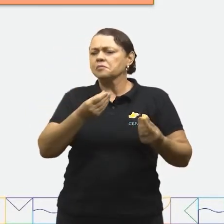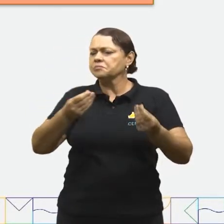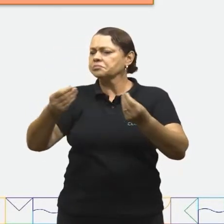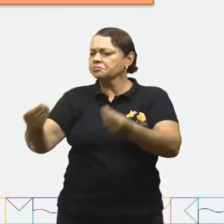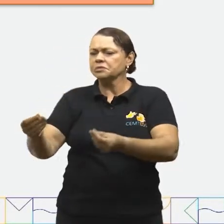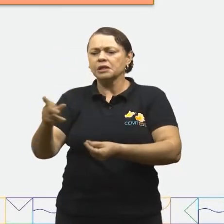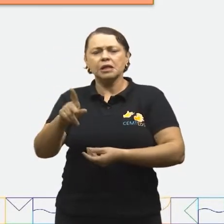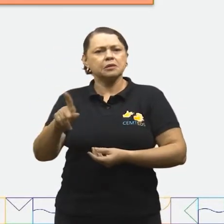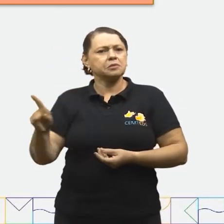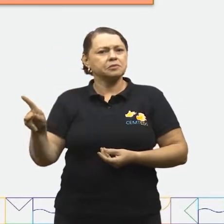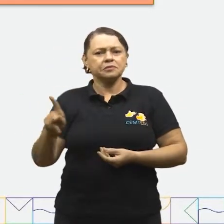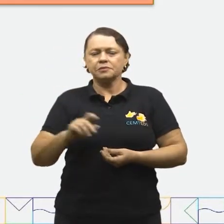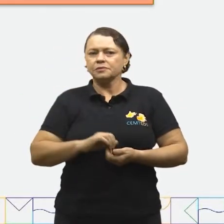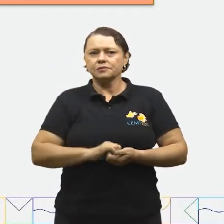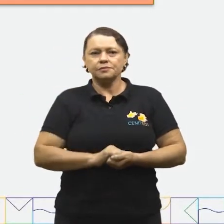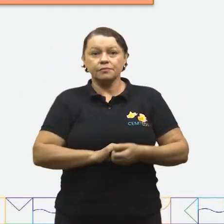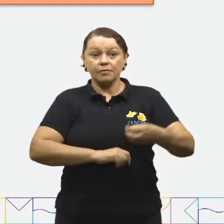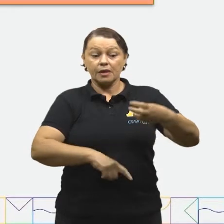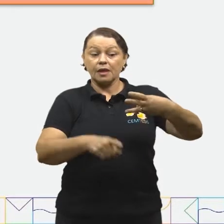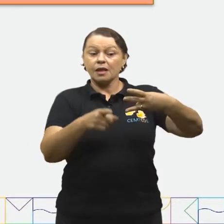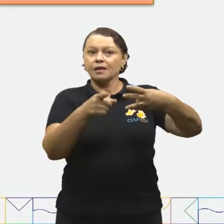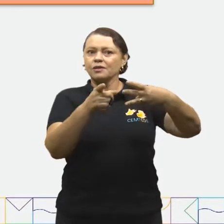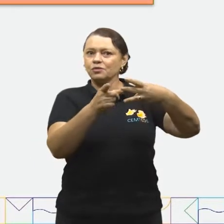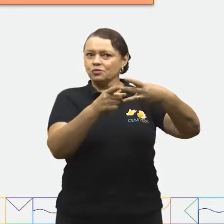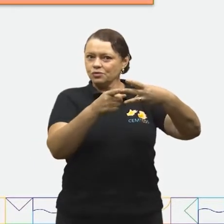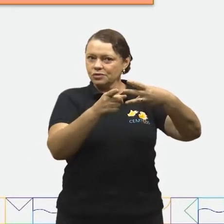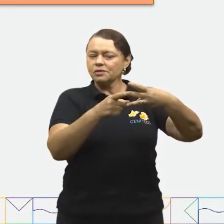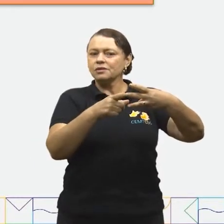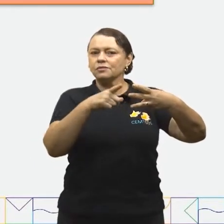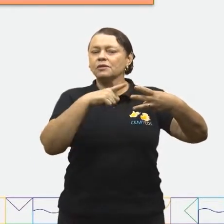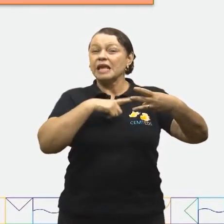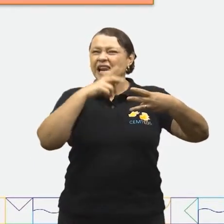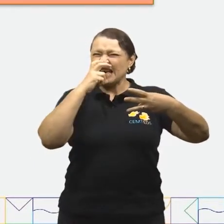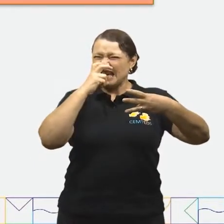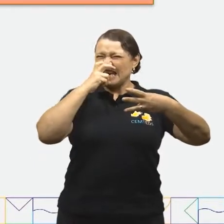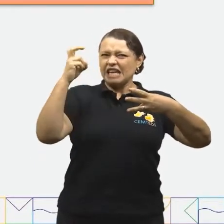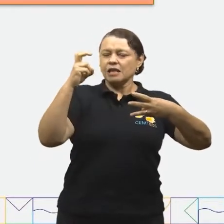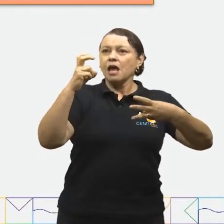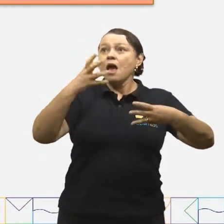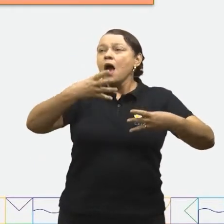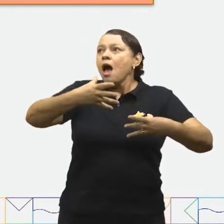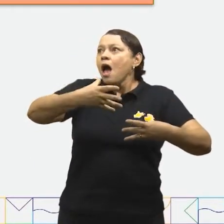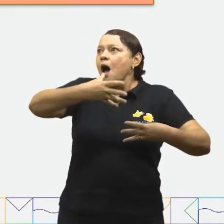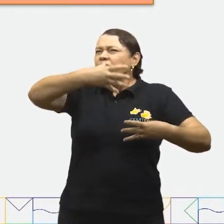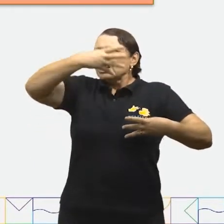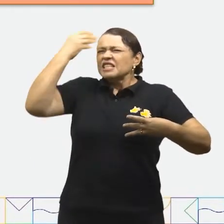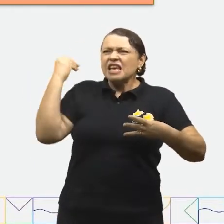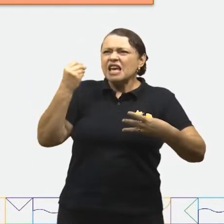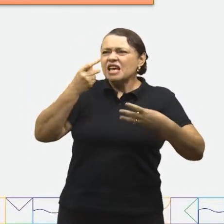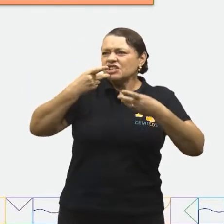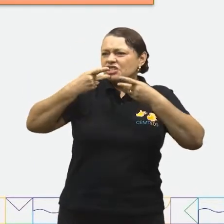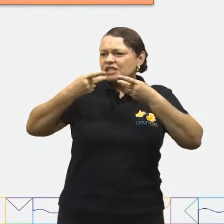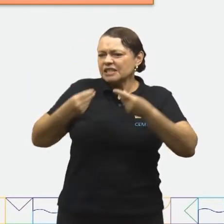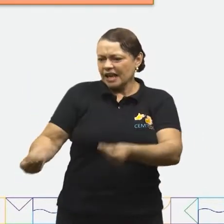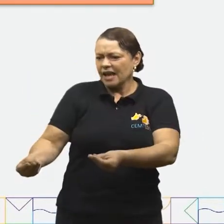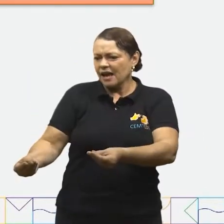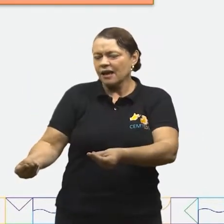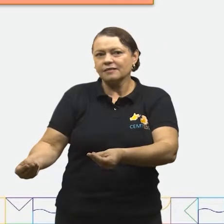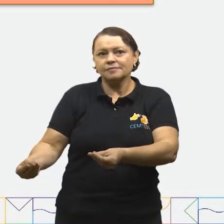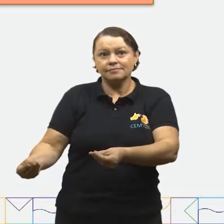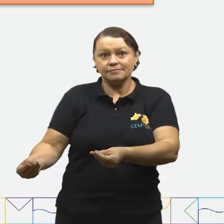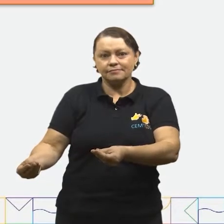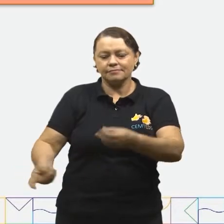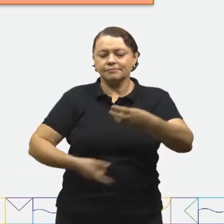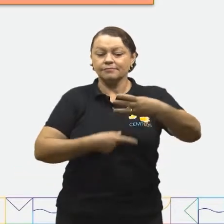para a professora. Já no segundo quadrinho, temos ela gritando. Eu me esqueci de entregar. E o